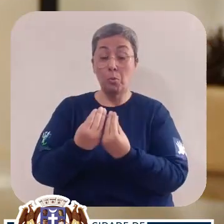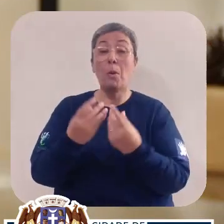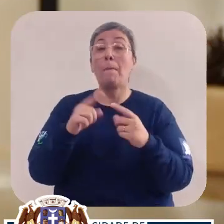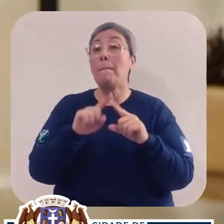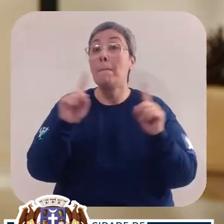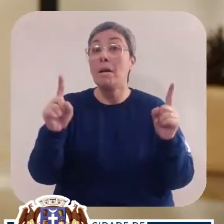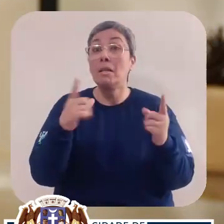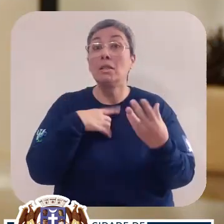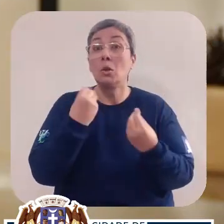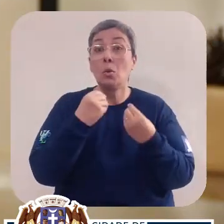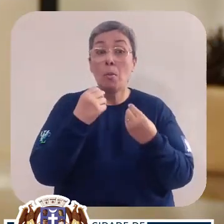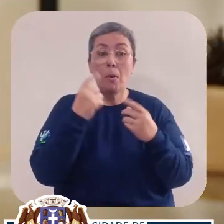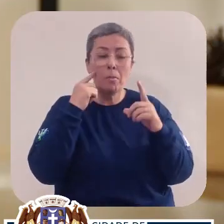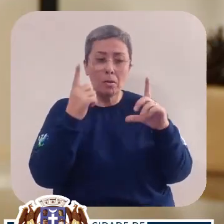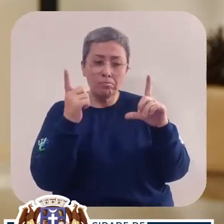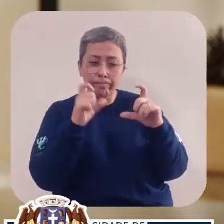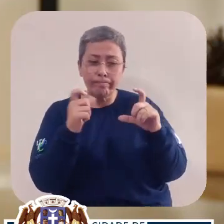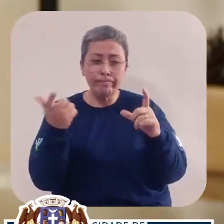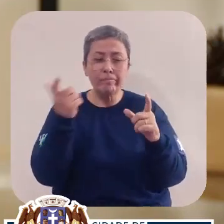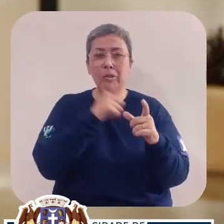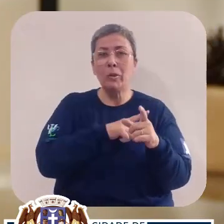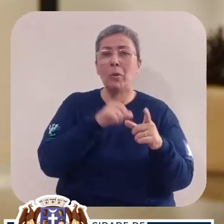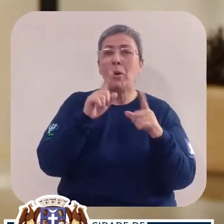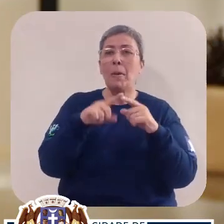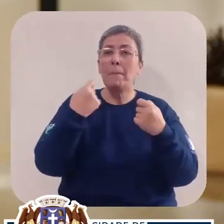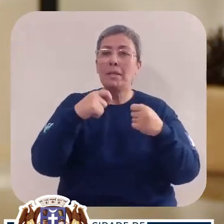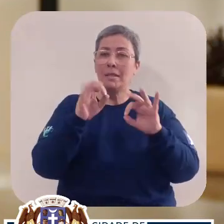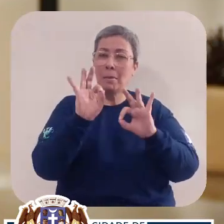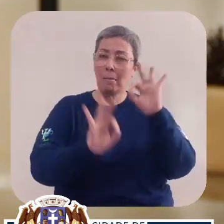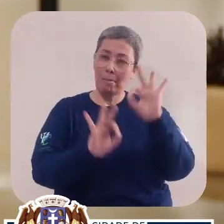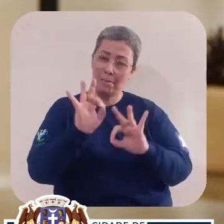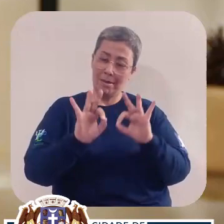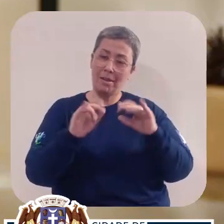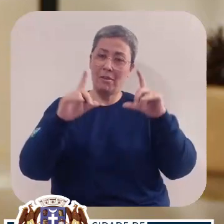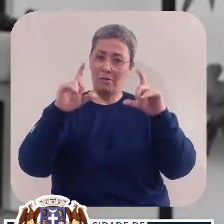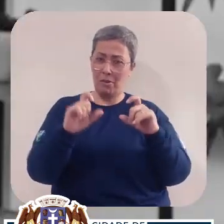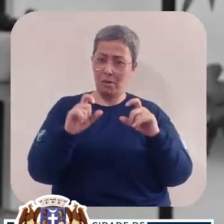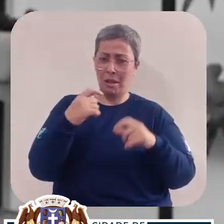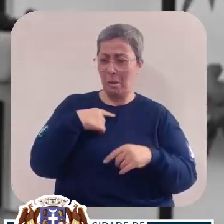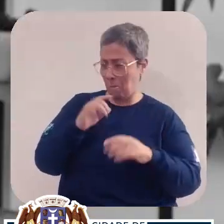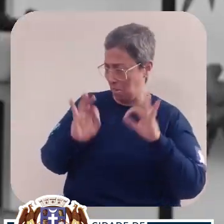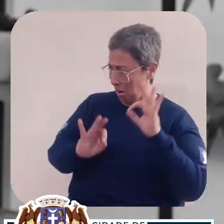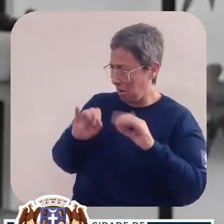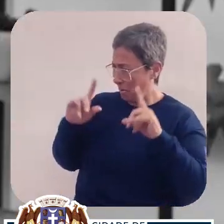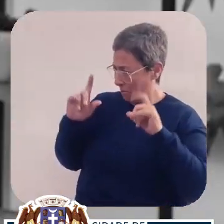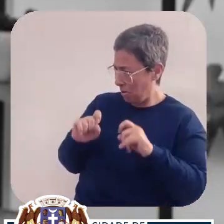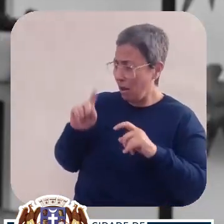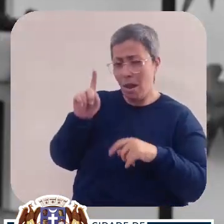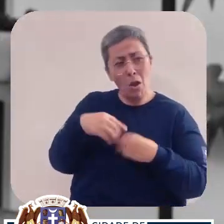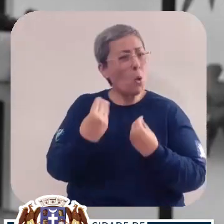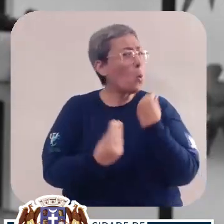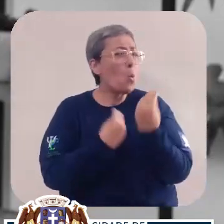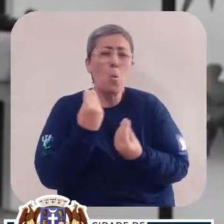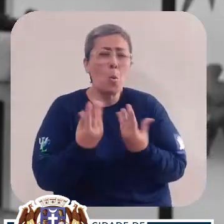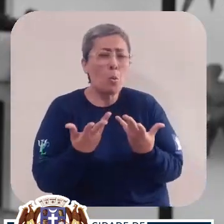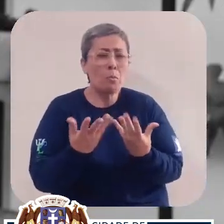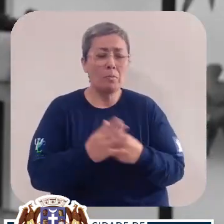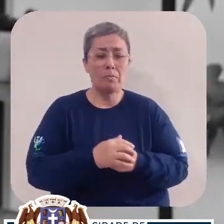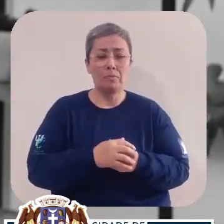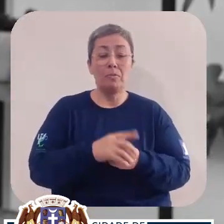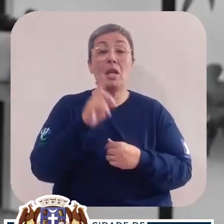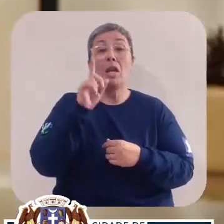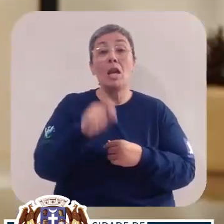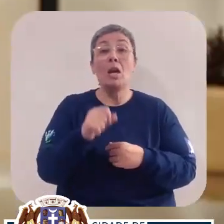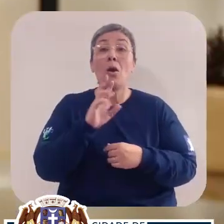Mas para capturar tudo isso, a gente precisa planejar a foto. Planejar uma foto? Como eu faço